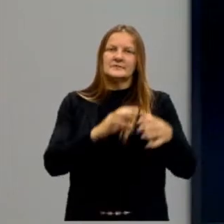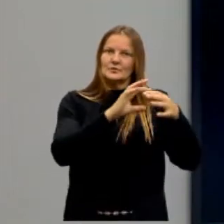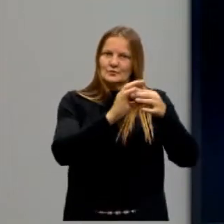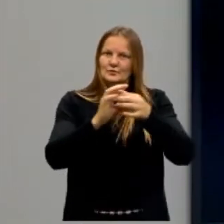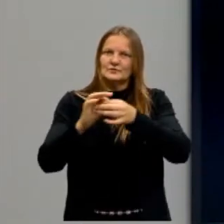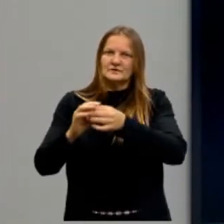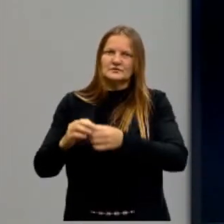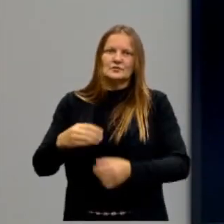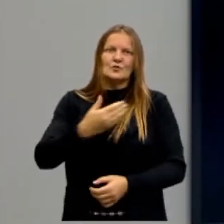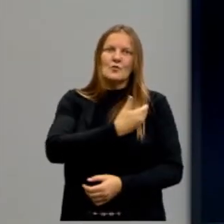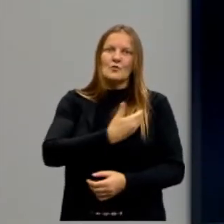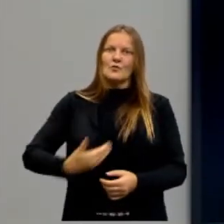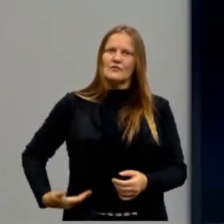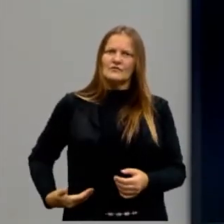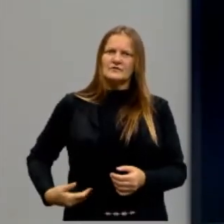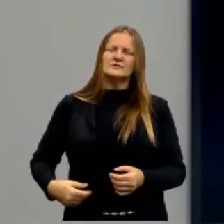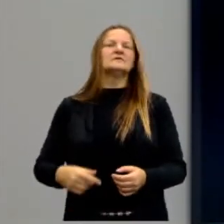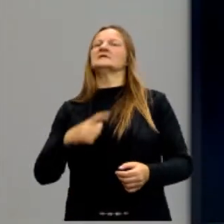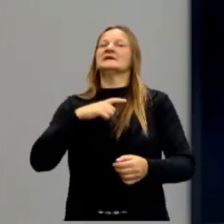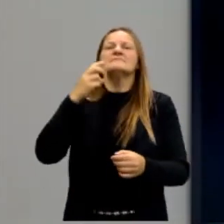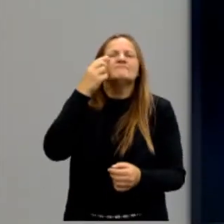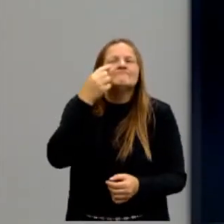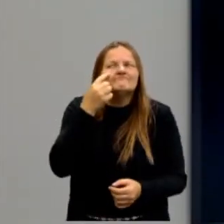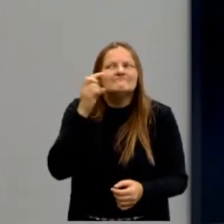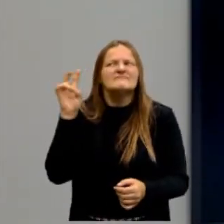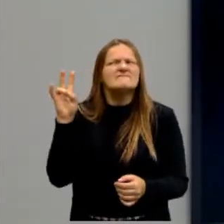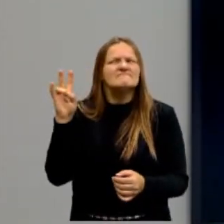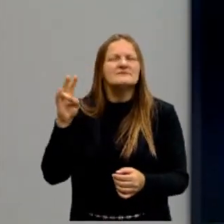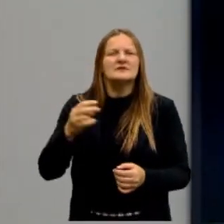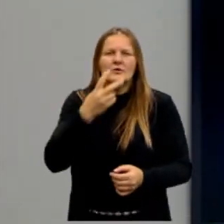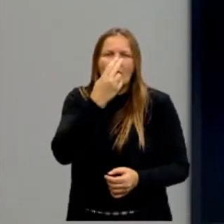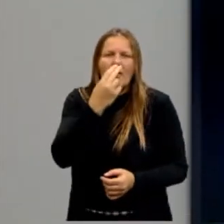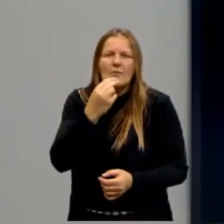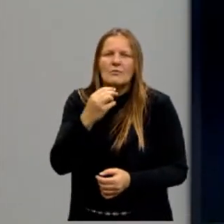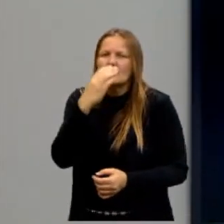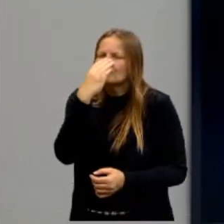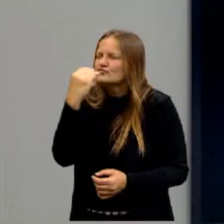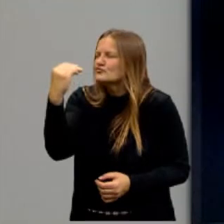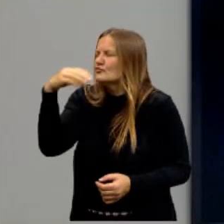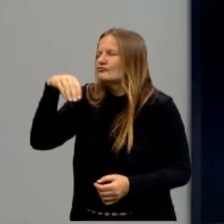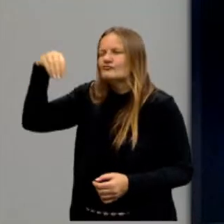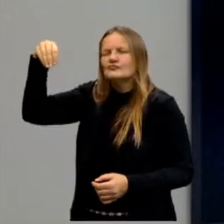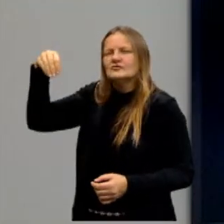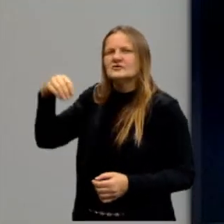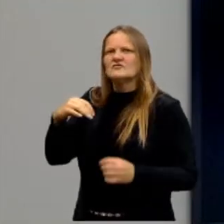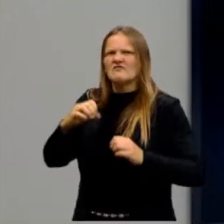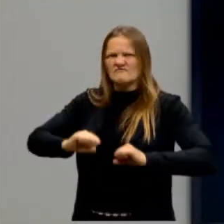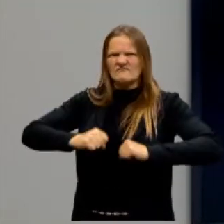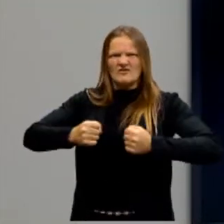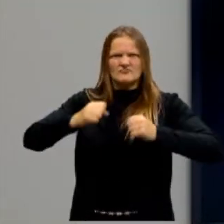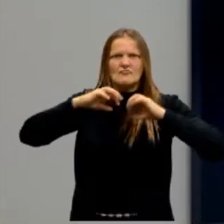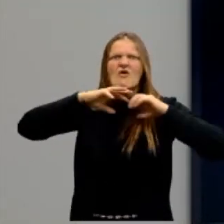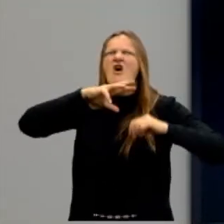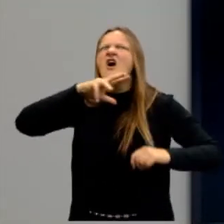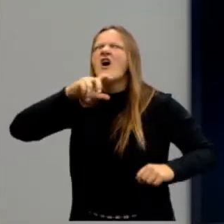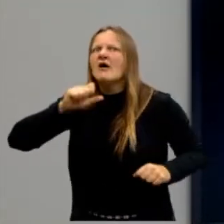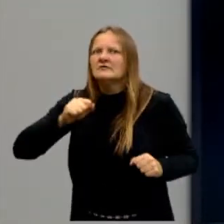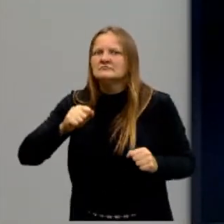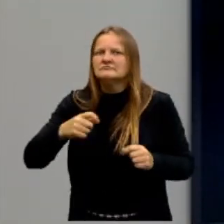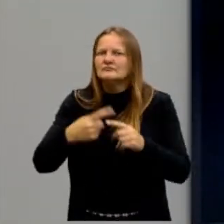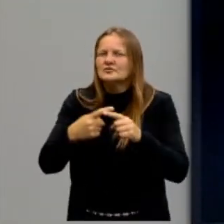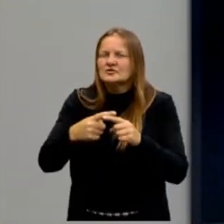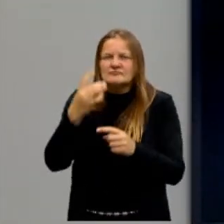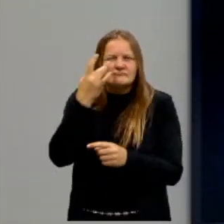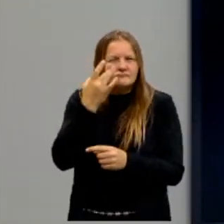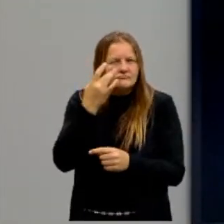O governante tem que ser esperto como uma raposa, e forte como um leão também, e essa sua esperteza